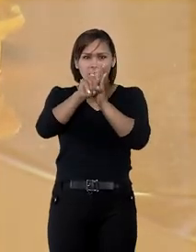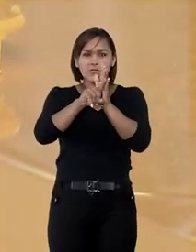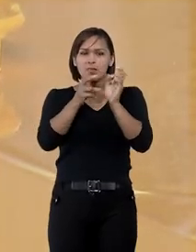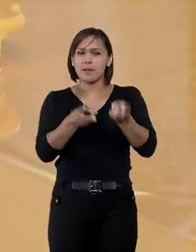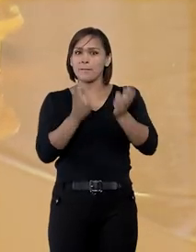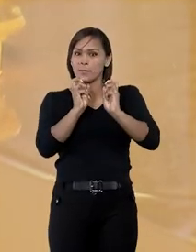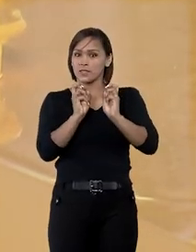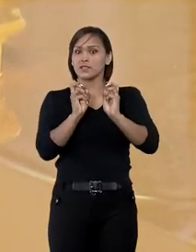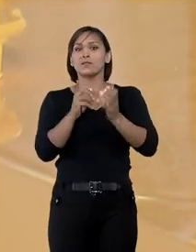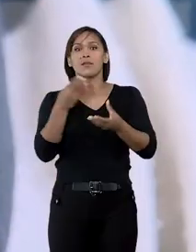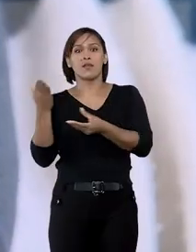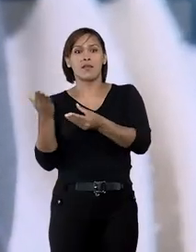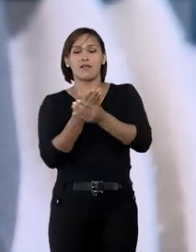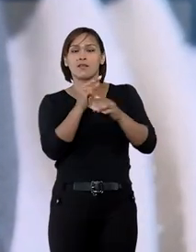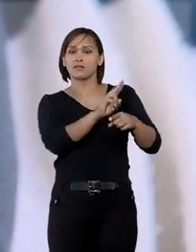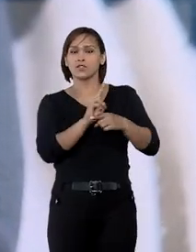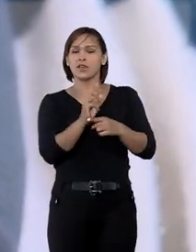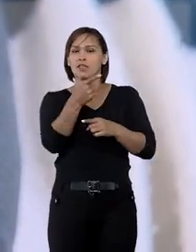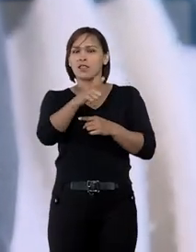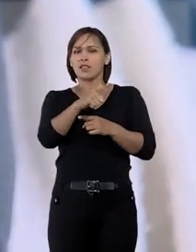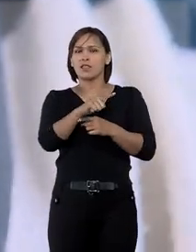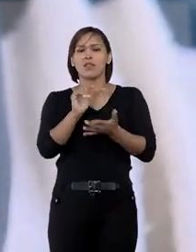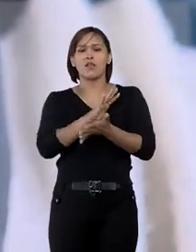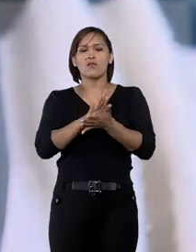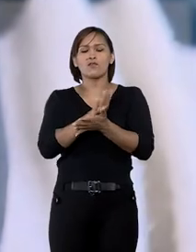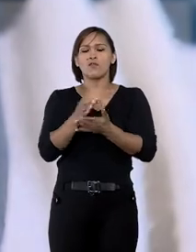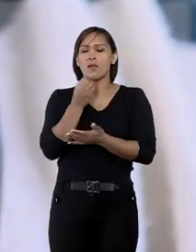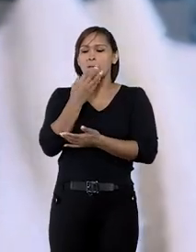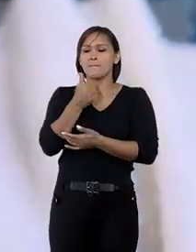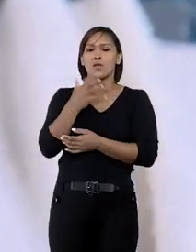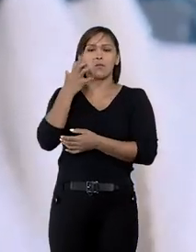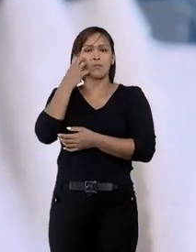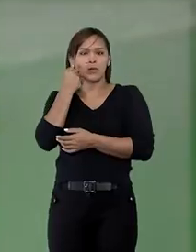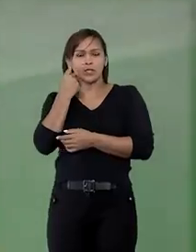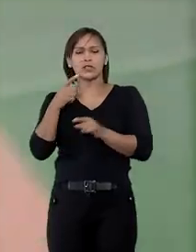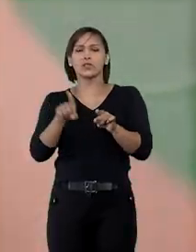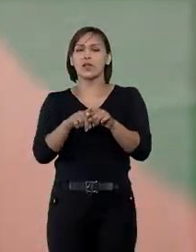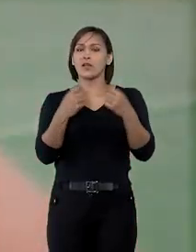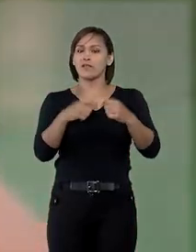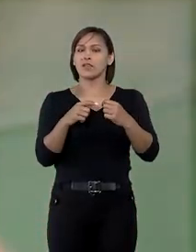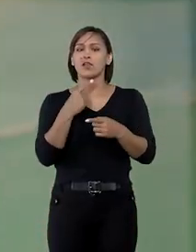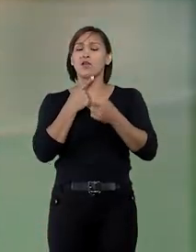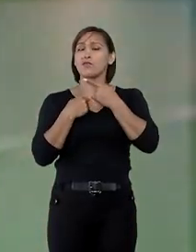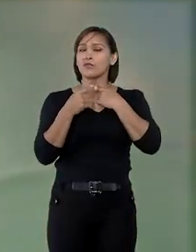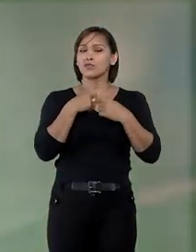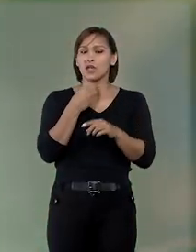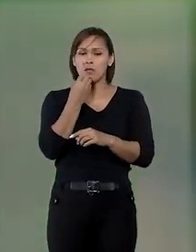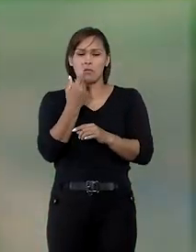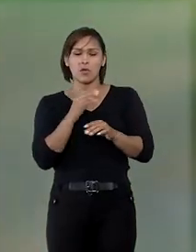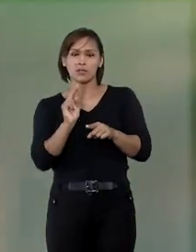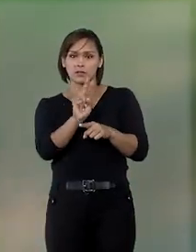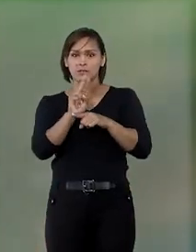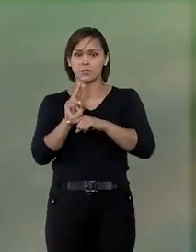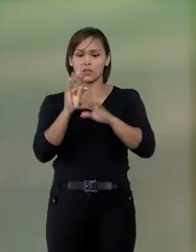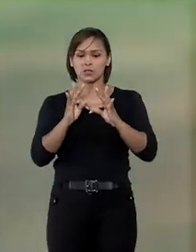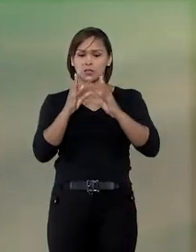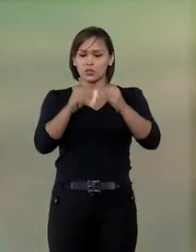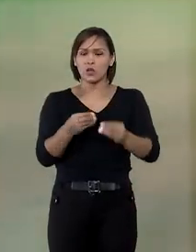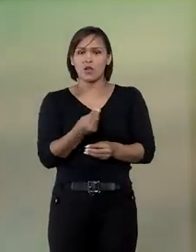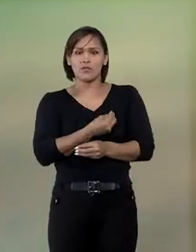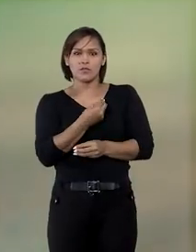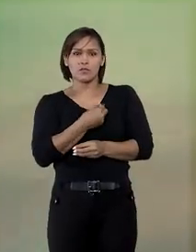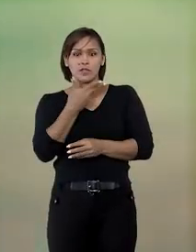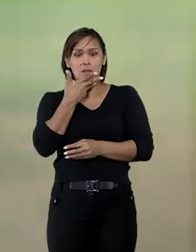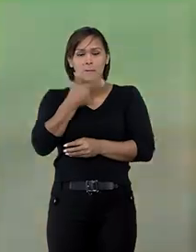que a manutenção da medida não apresenta reais vantagens para o adotado e não satisfaz os princípios da proteção integral